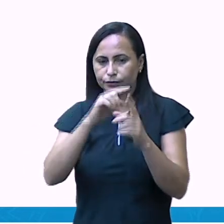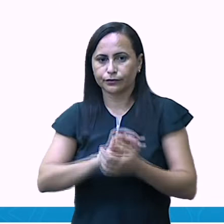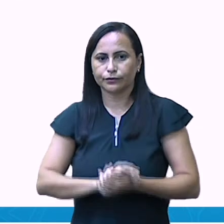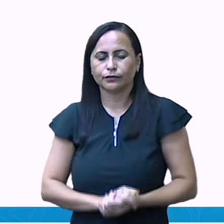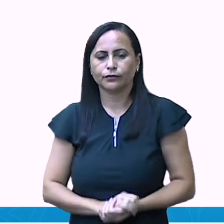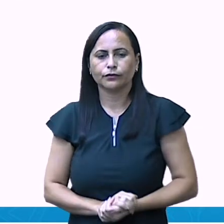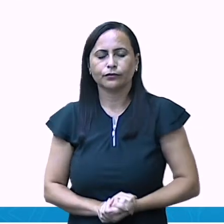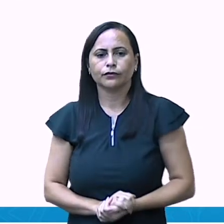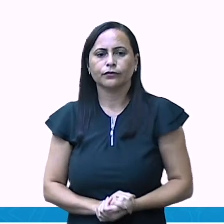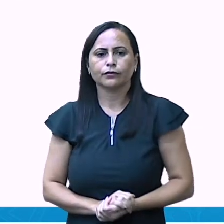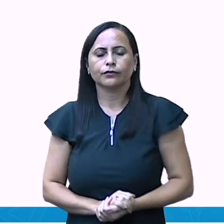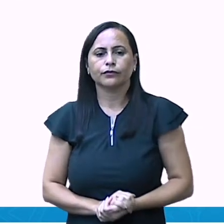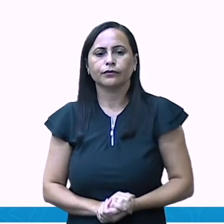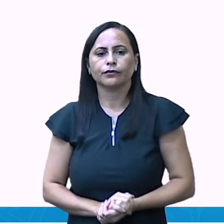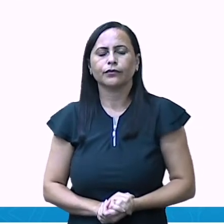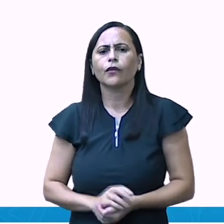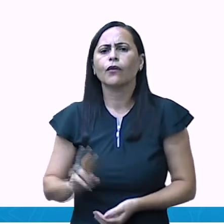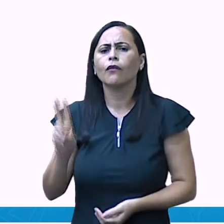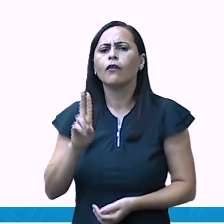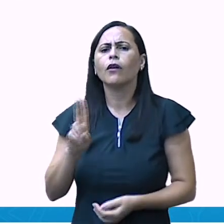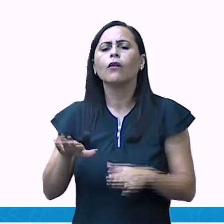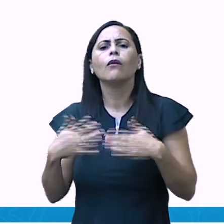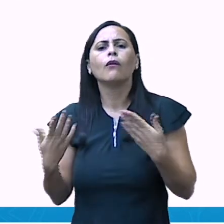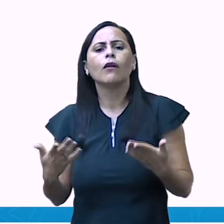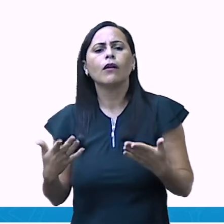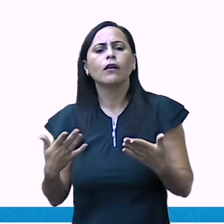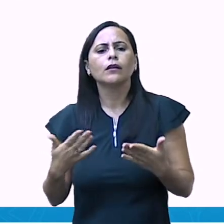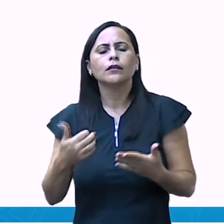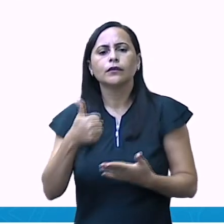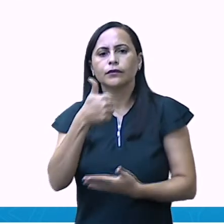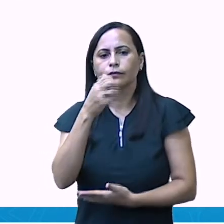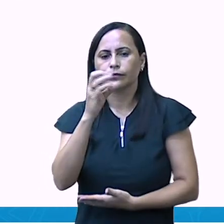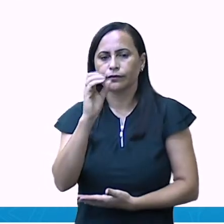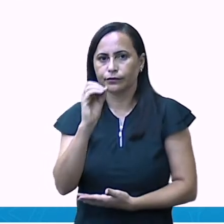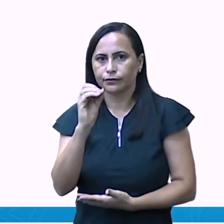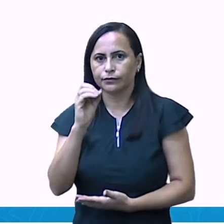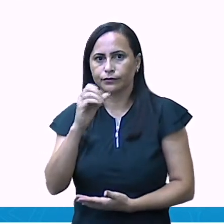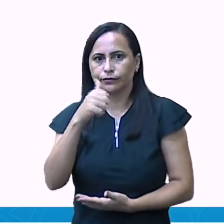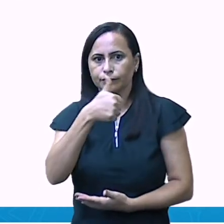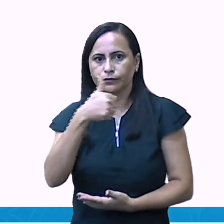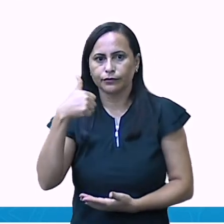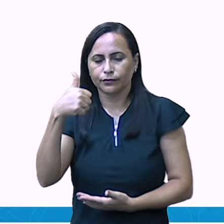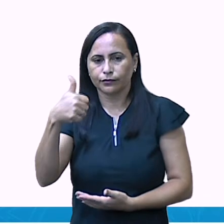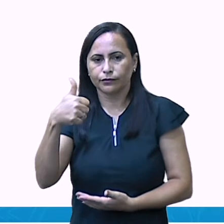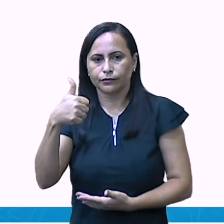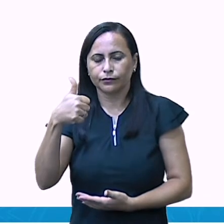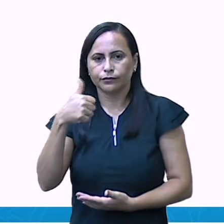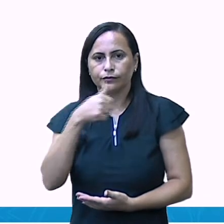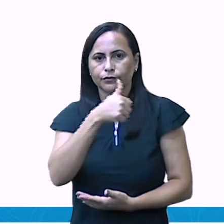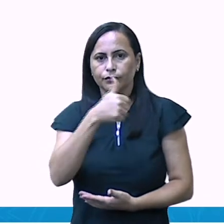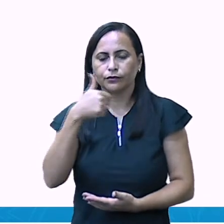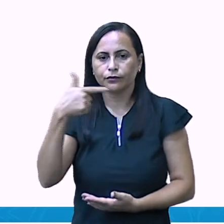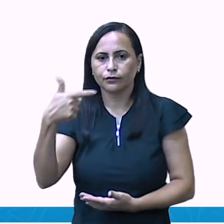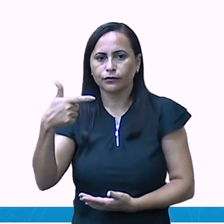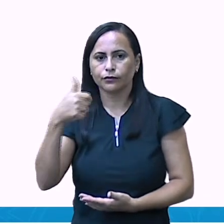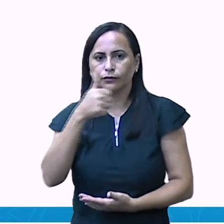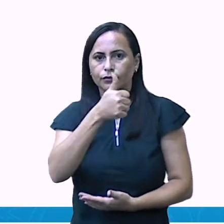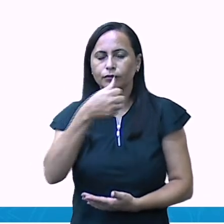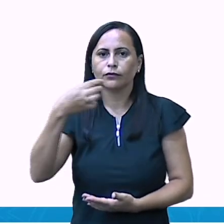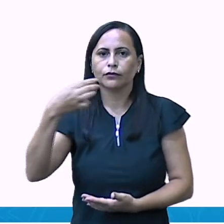lá? Dez, onze, doze, treze,